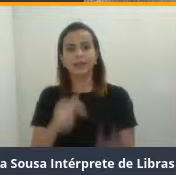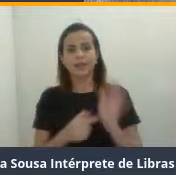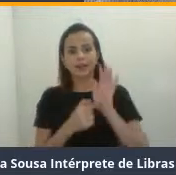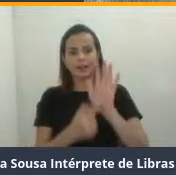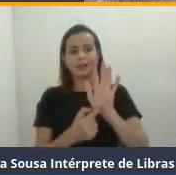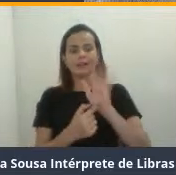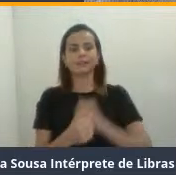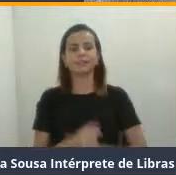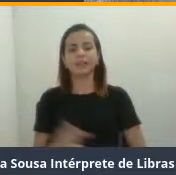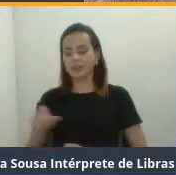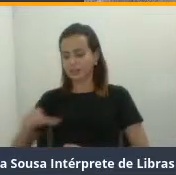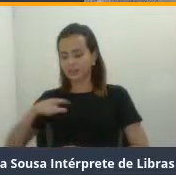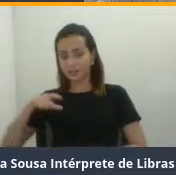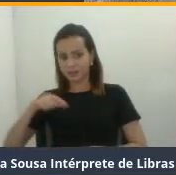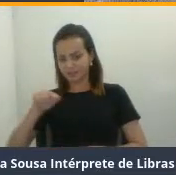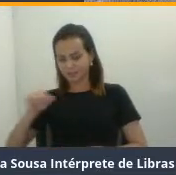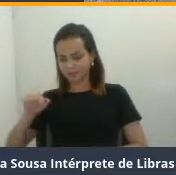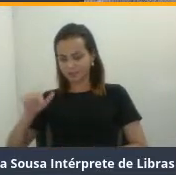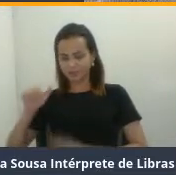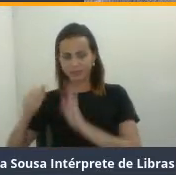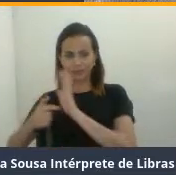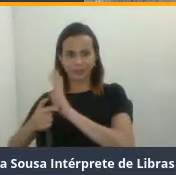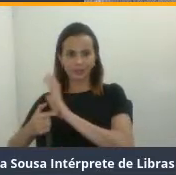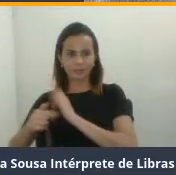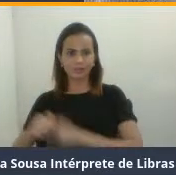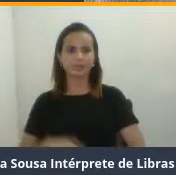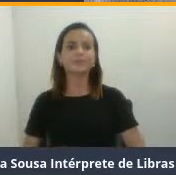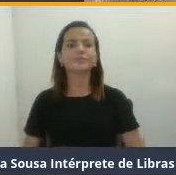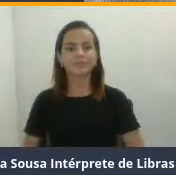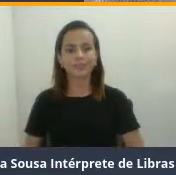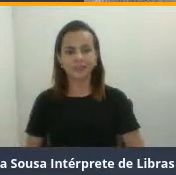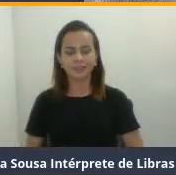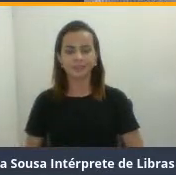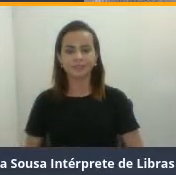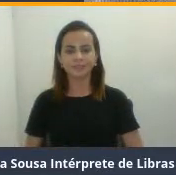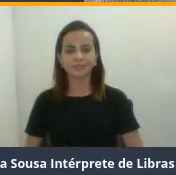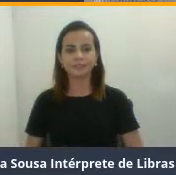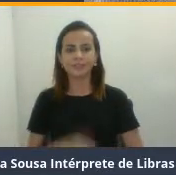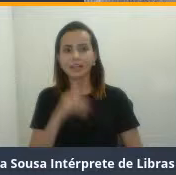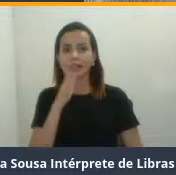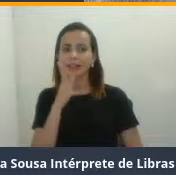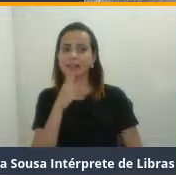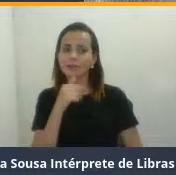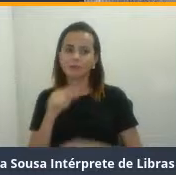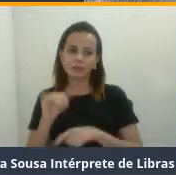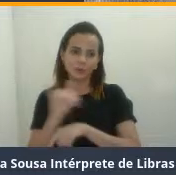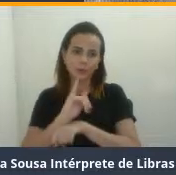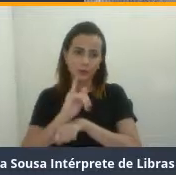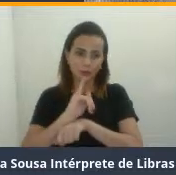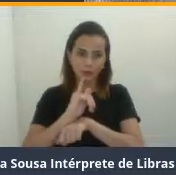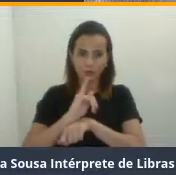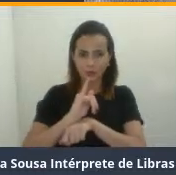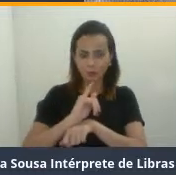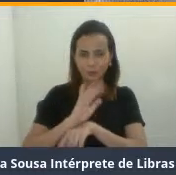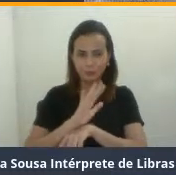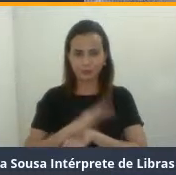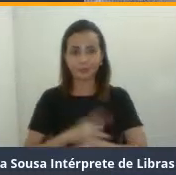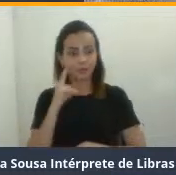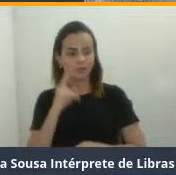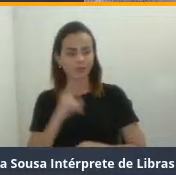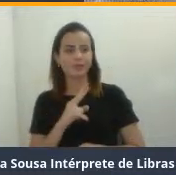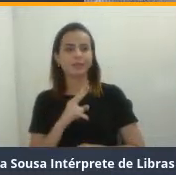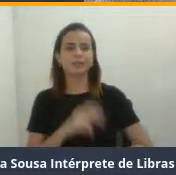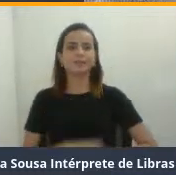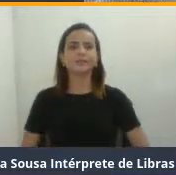Aí do lado. Só um instante. É porque está com delay no YouTube. Eu estou vendo aqui pelo...